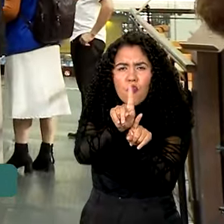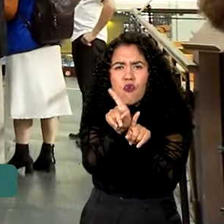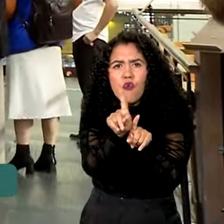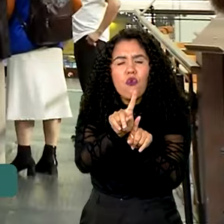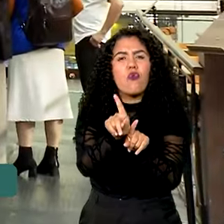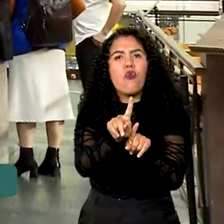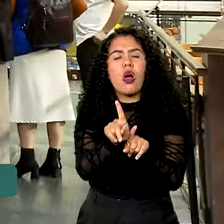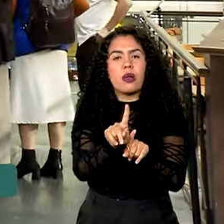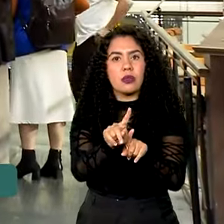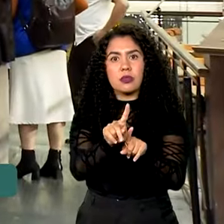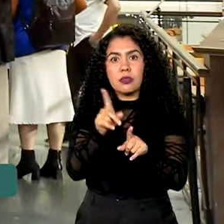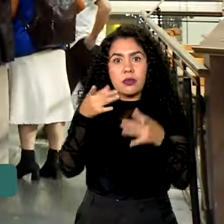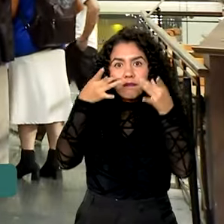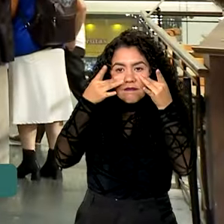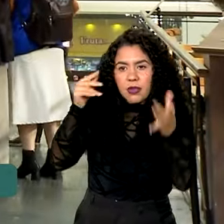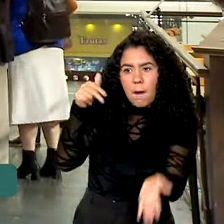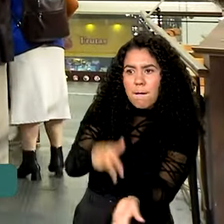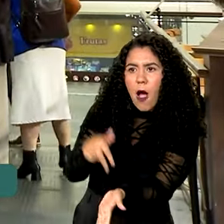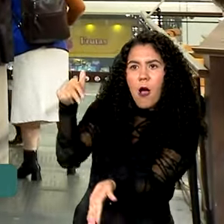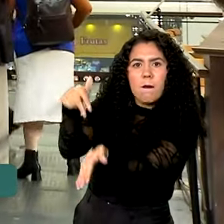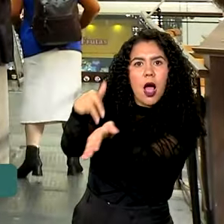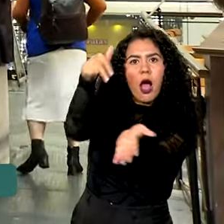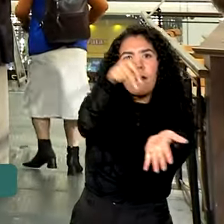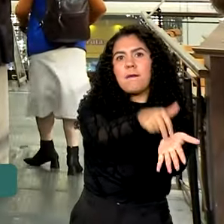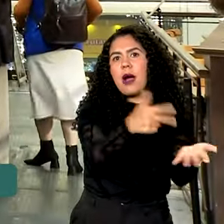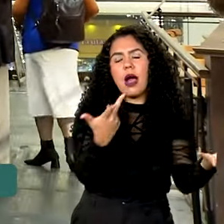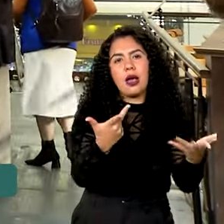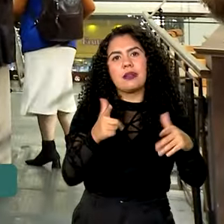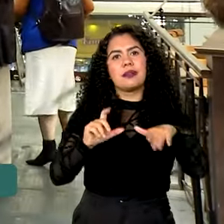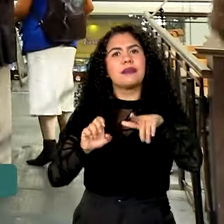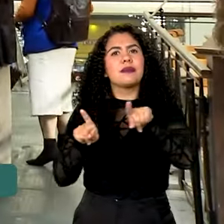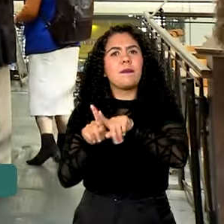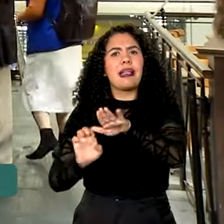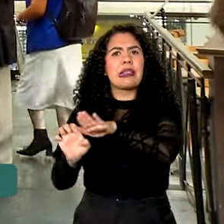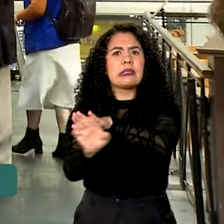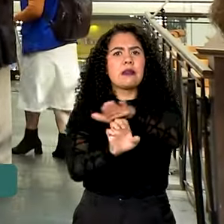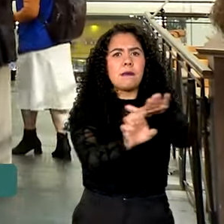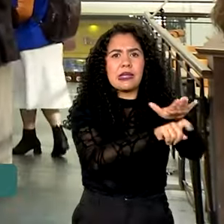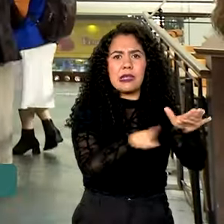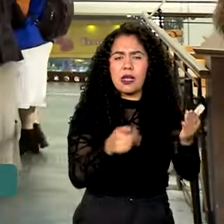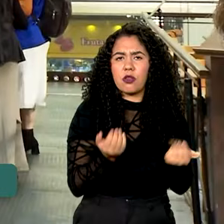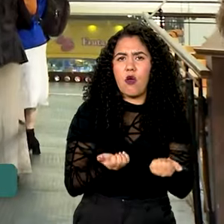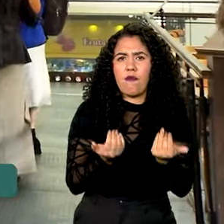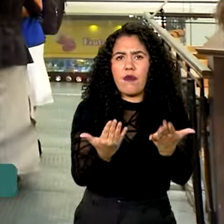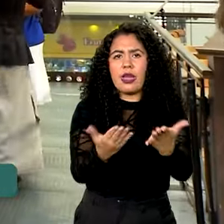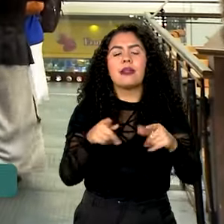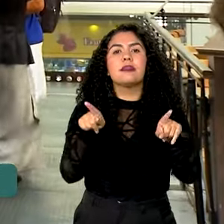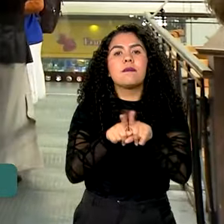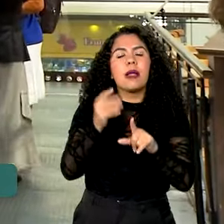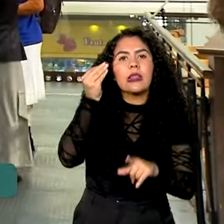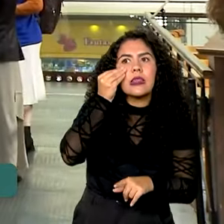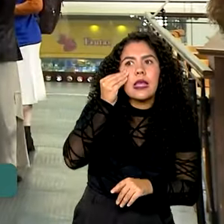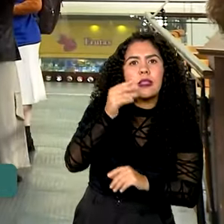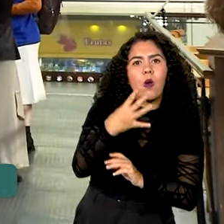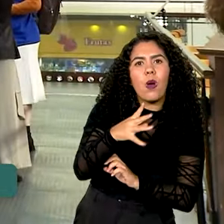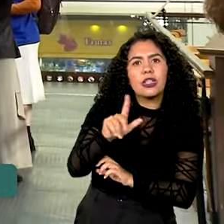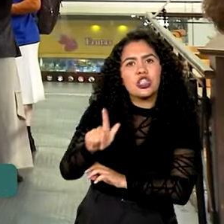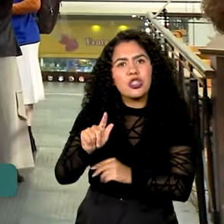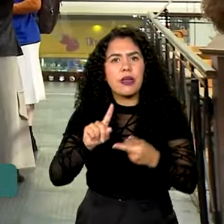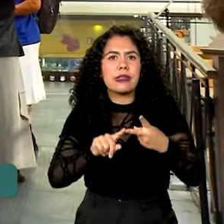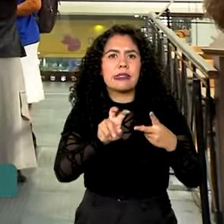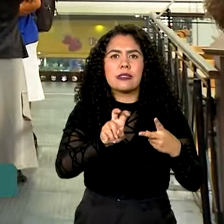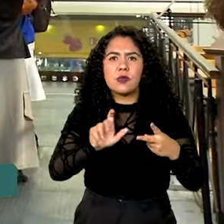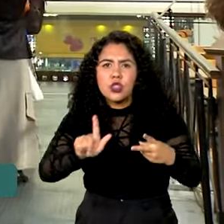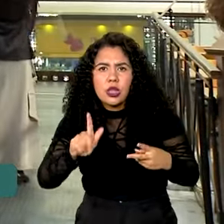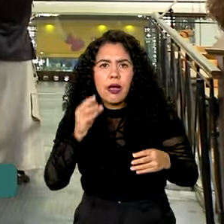faz a medição aqui em loco de todas as prestadoras grandes, das três maiores prestadoras. Medimos tanto a rede 4G quanto a rede 5G dessas prestadoras,